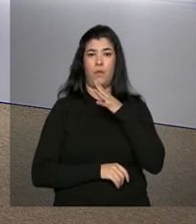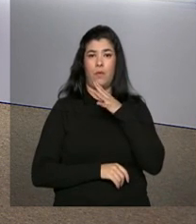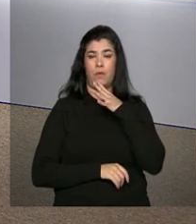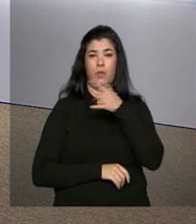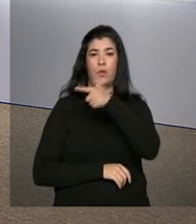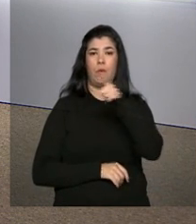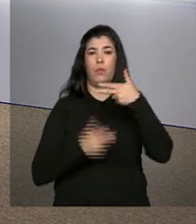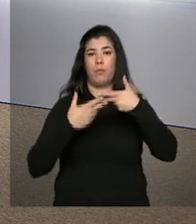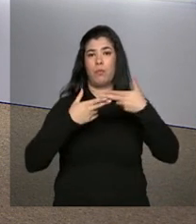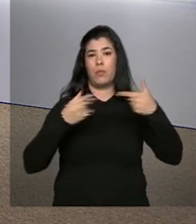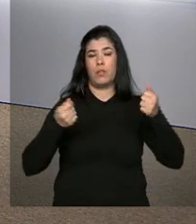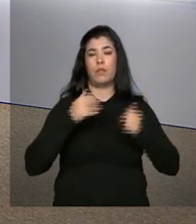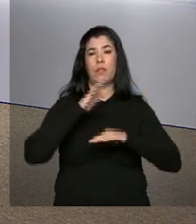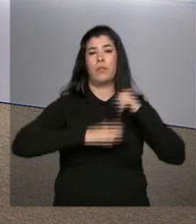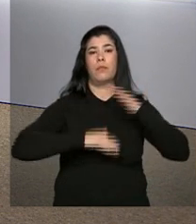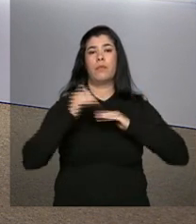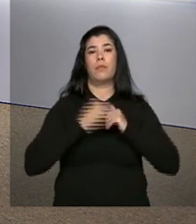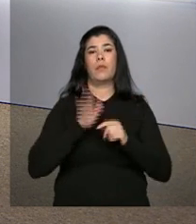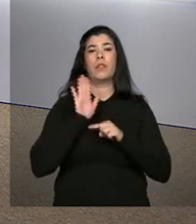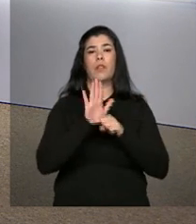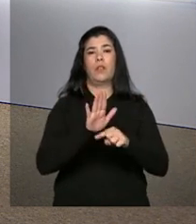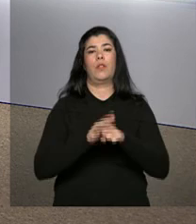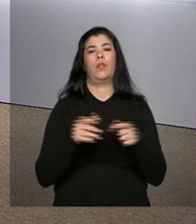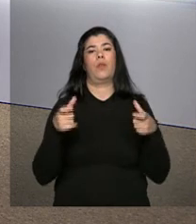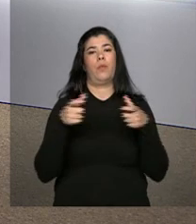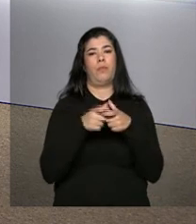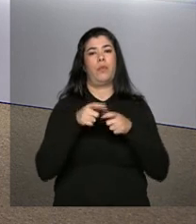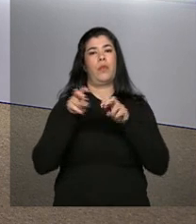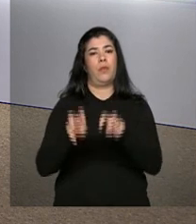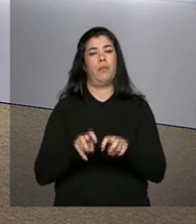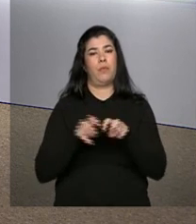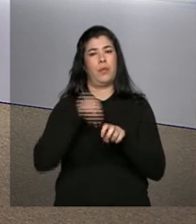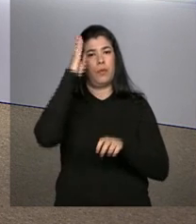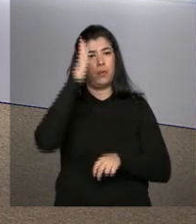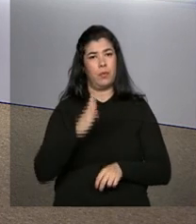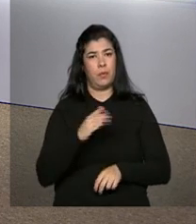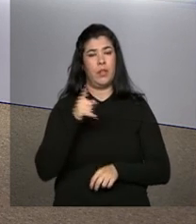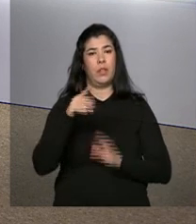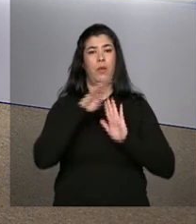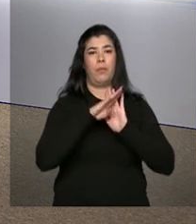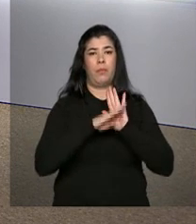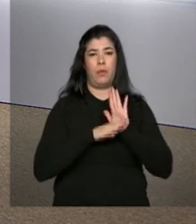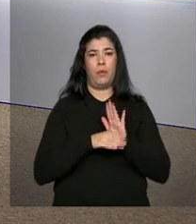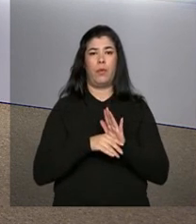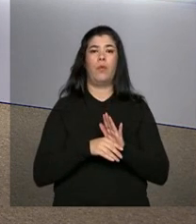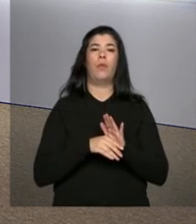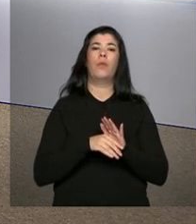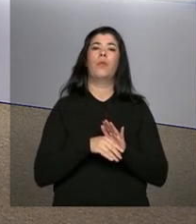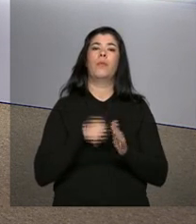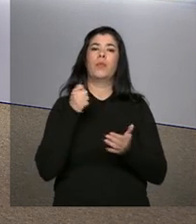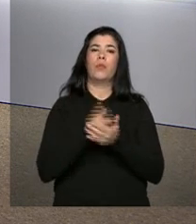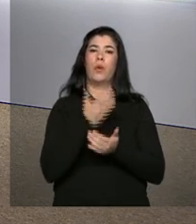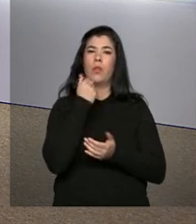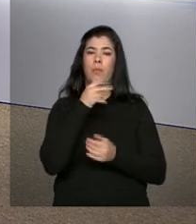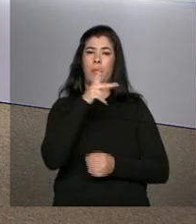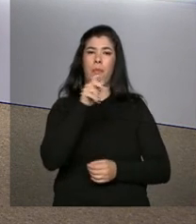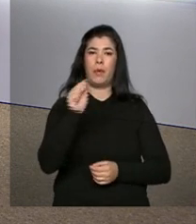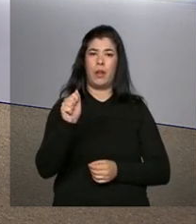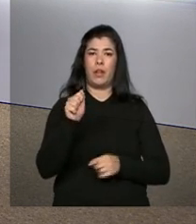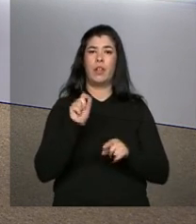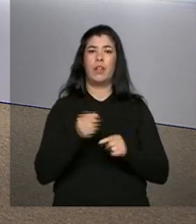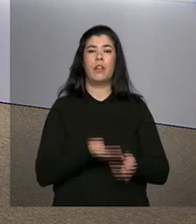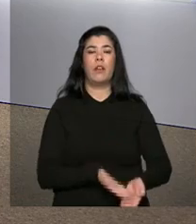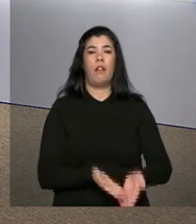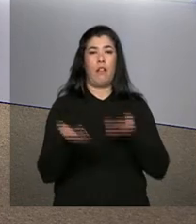mais detalhes de uma das iniciativas que ajudam os pequenos produtores brasileiros. É o Programa de Aquisição de Alimentos, o PAA,